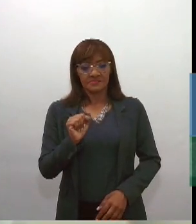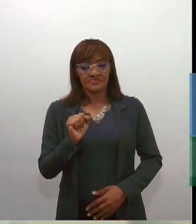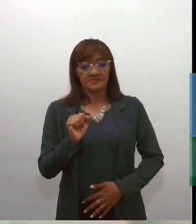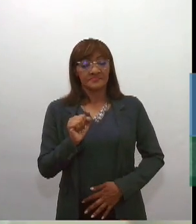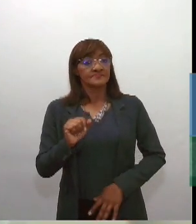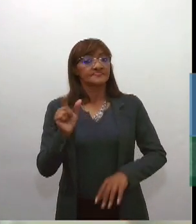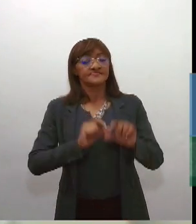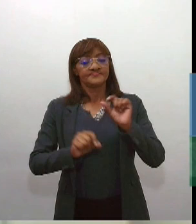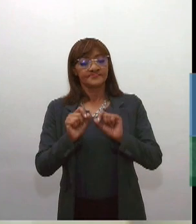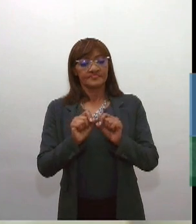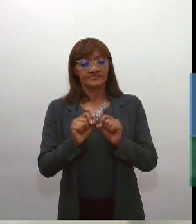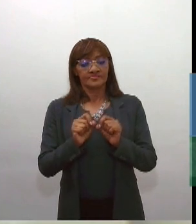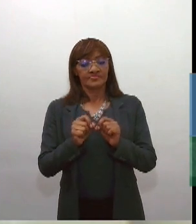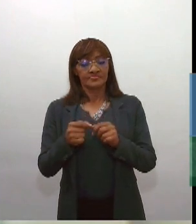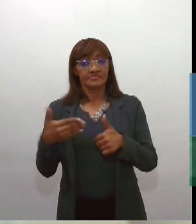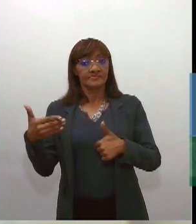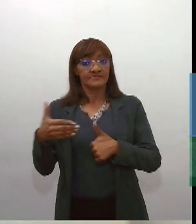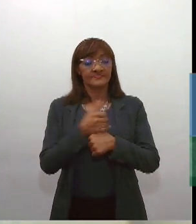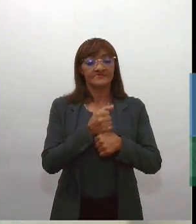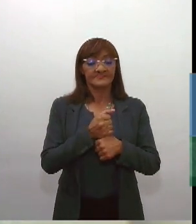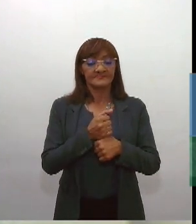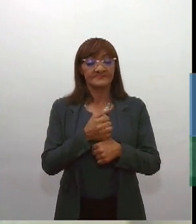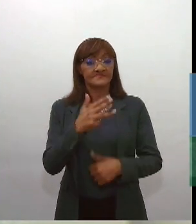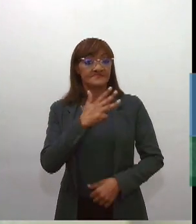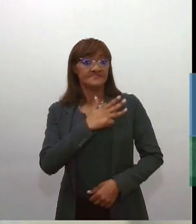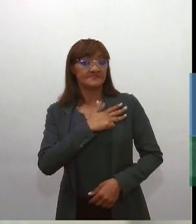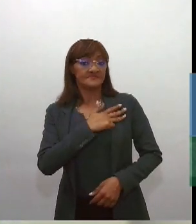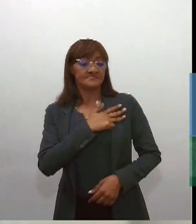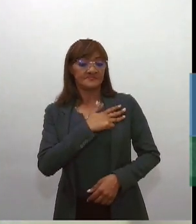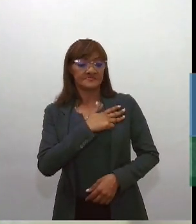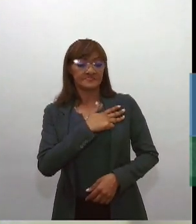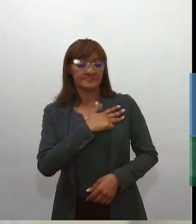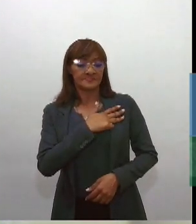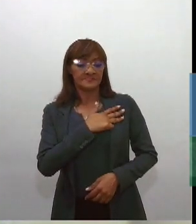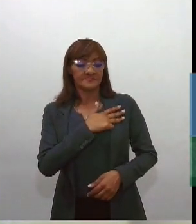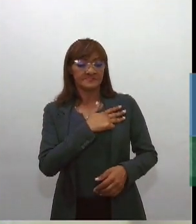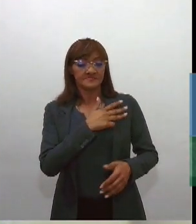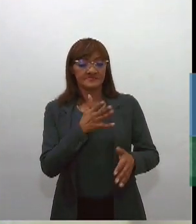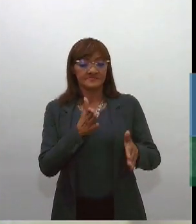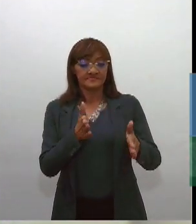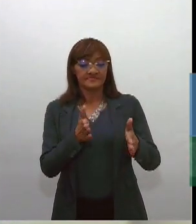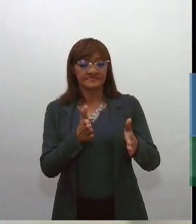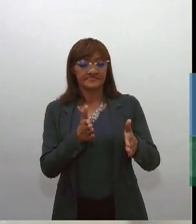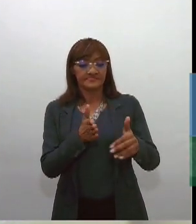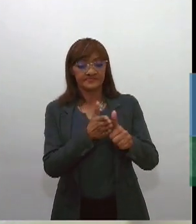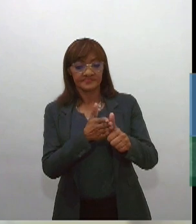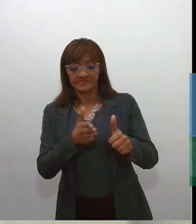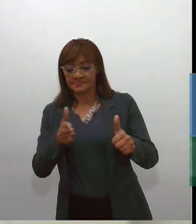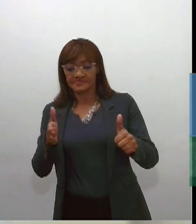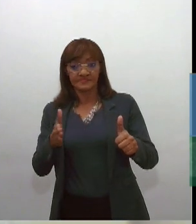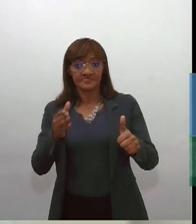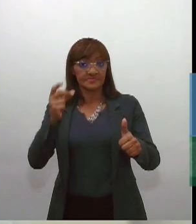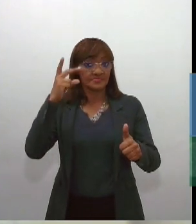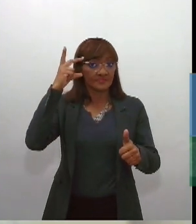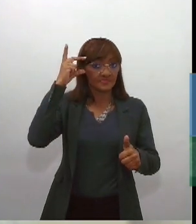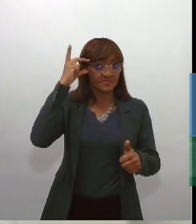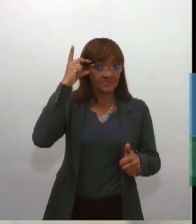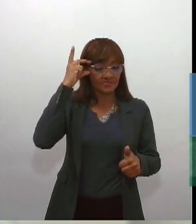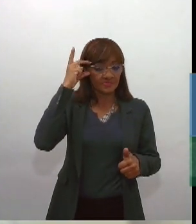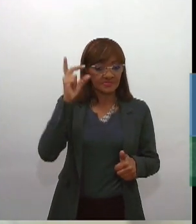atual presidente Lula durante o mandato da presidente Dilma Rousseff, em que o Gilmar Mendes